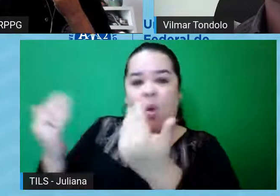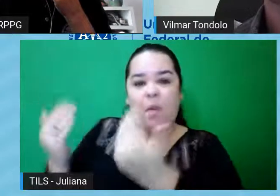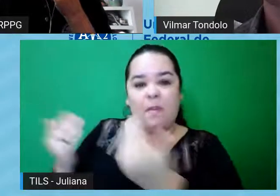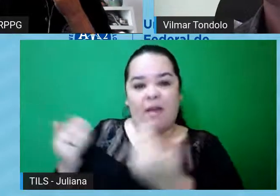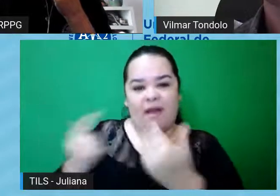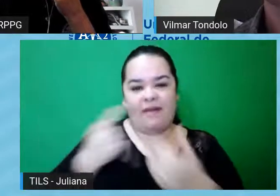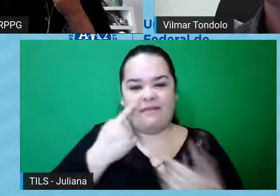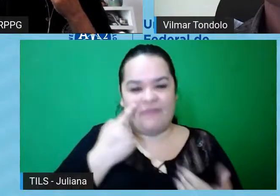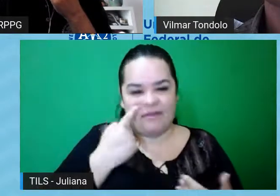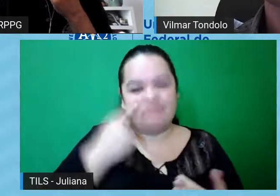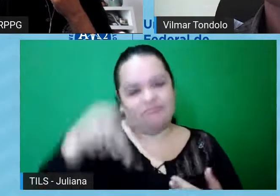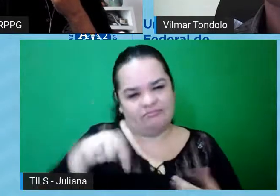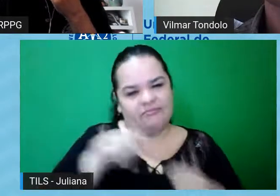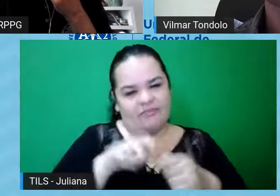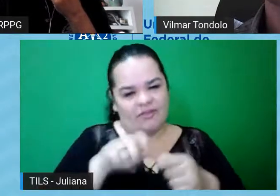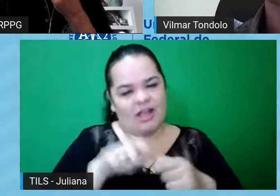aqui